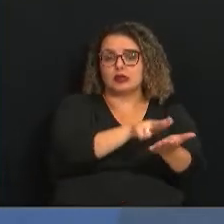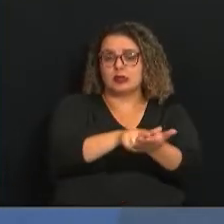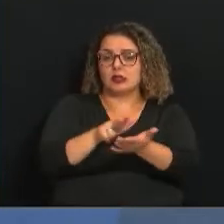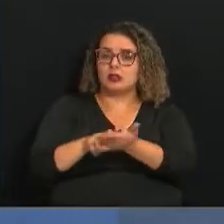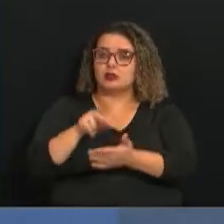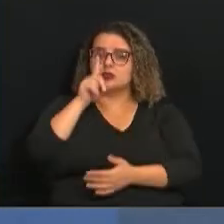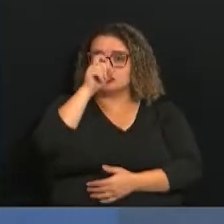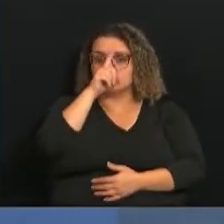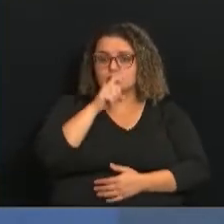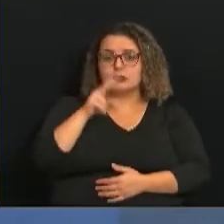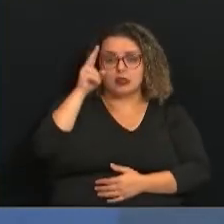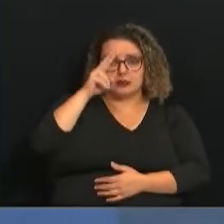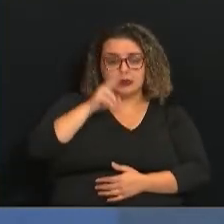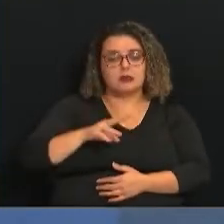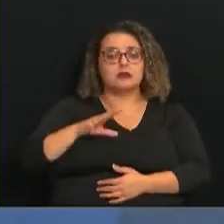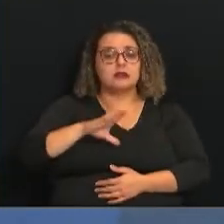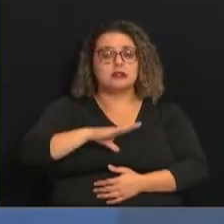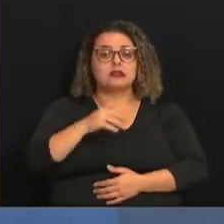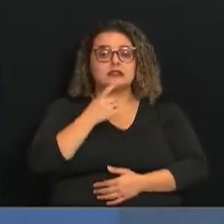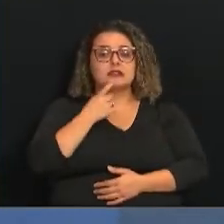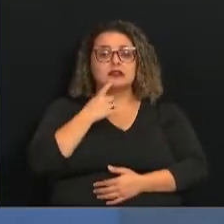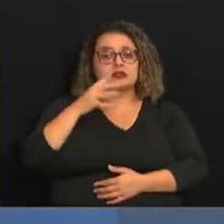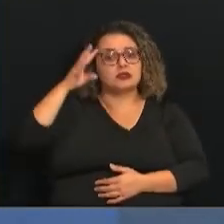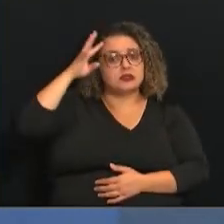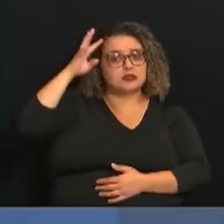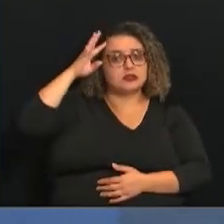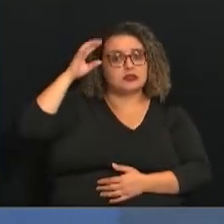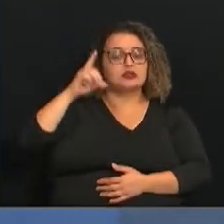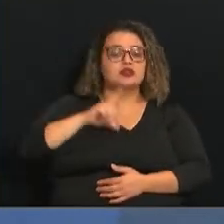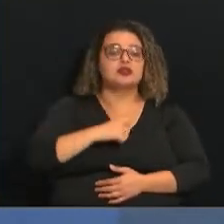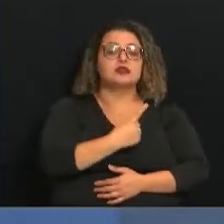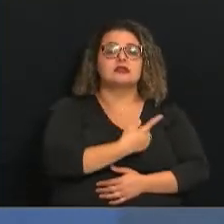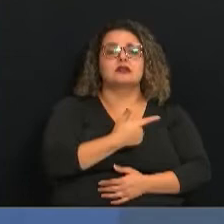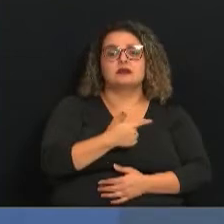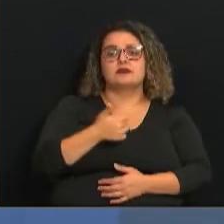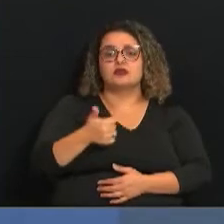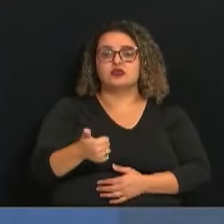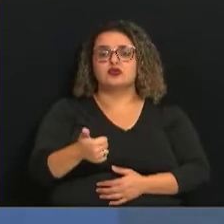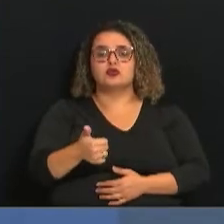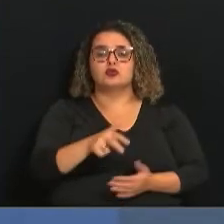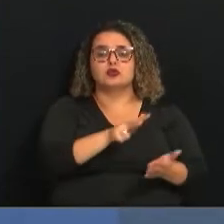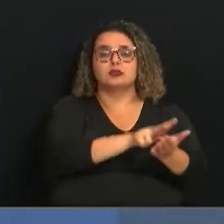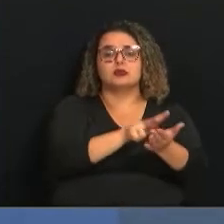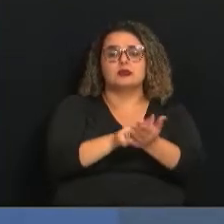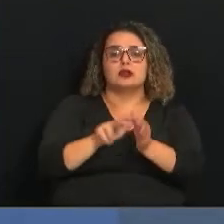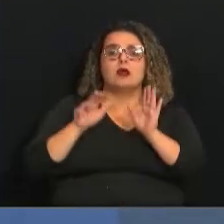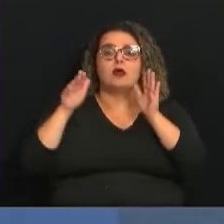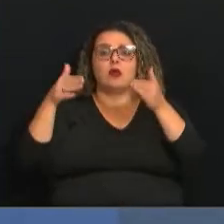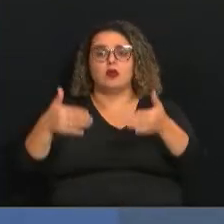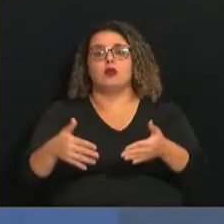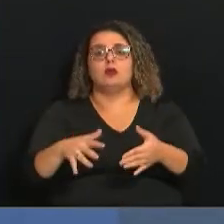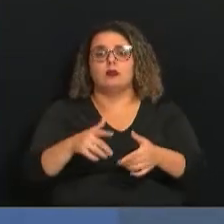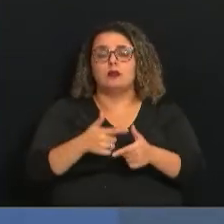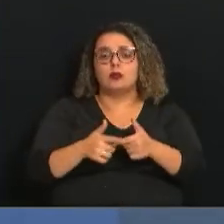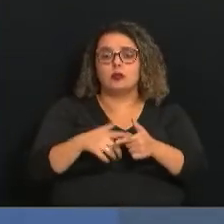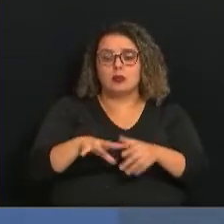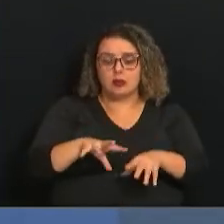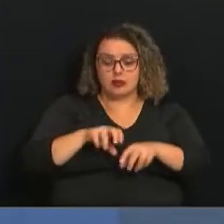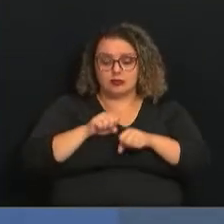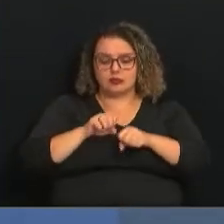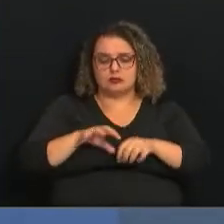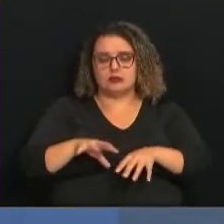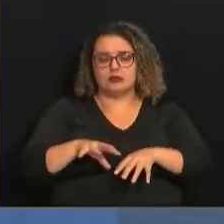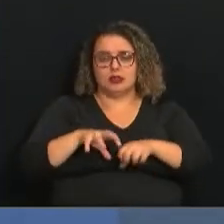quarta-feira, Campinas tinha 121 leitos de UTI exclusivos para síndromes respiratórias agudas